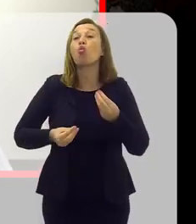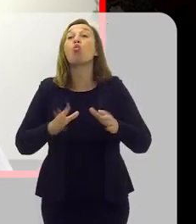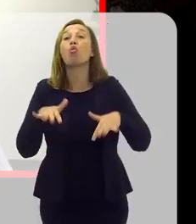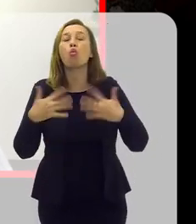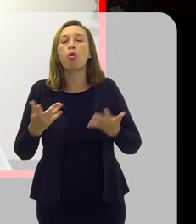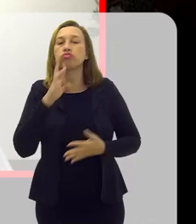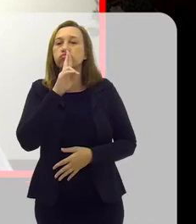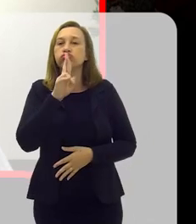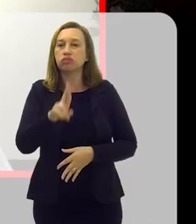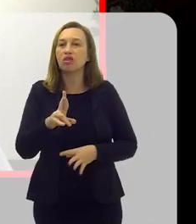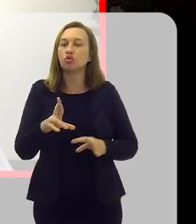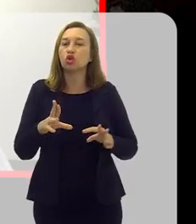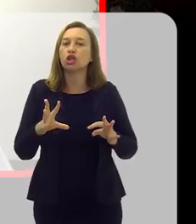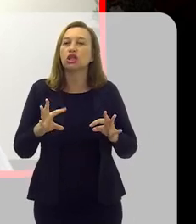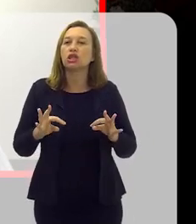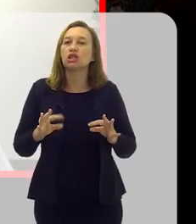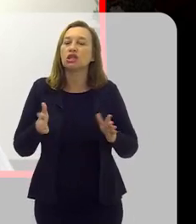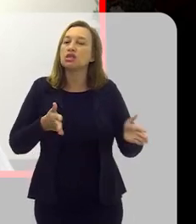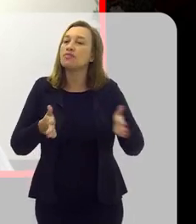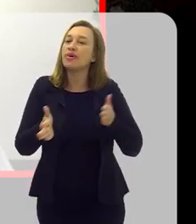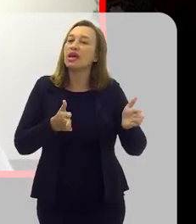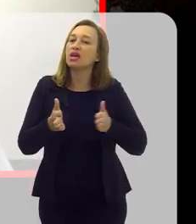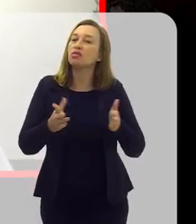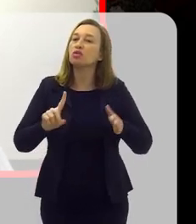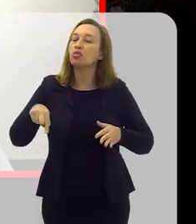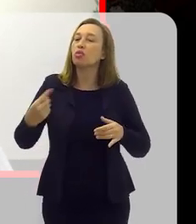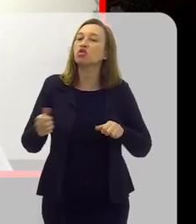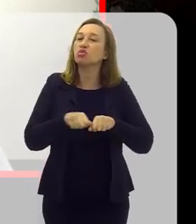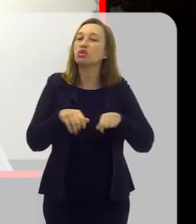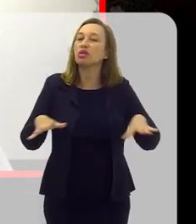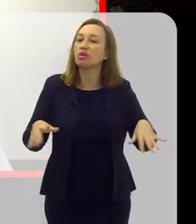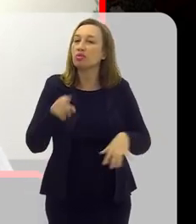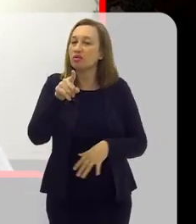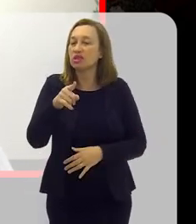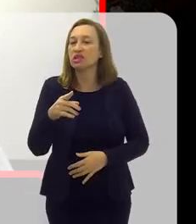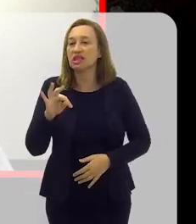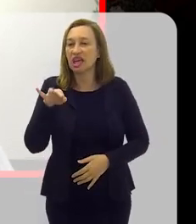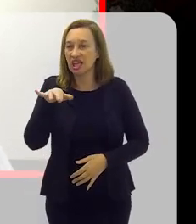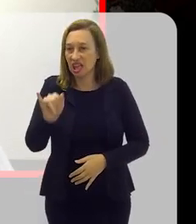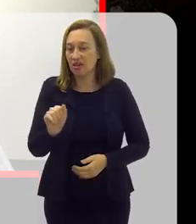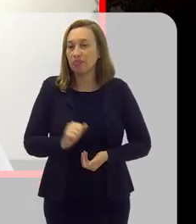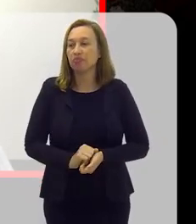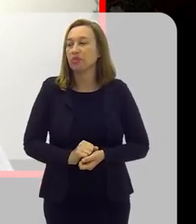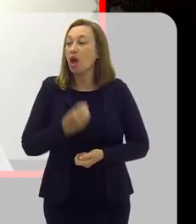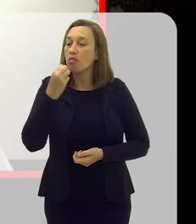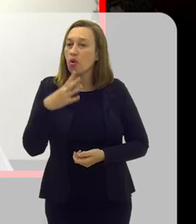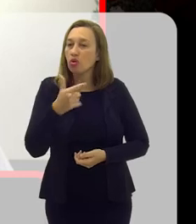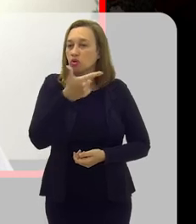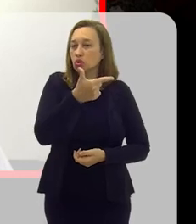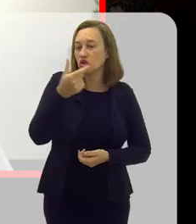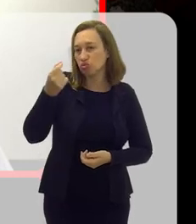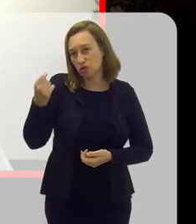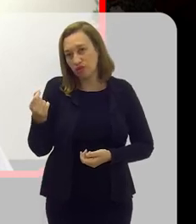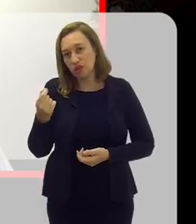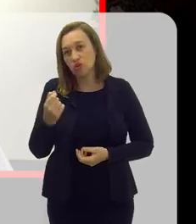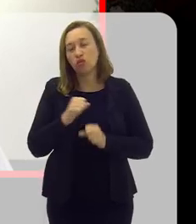qual é o resultado desse período pandêmico para você, Tânia? Bom, 2020 foi um